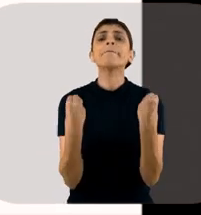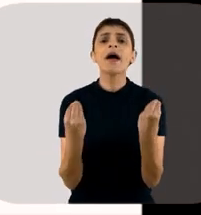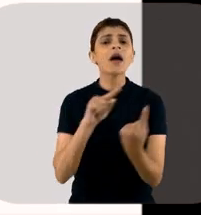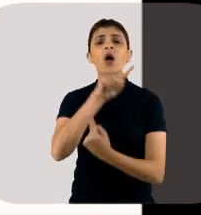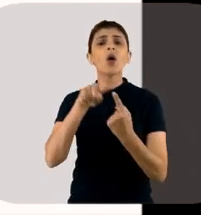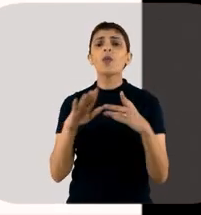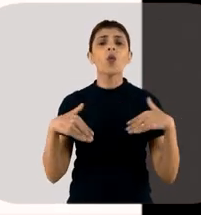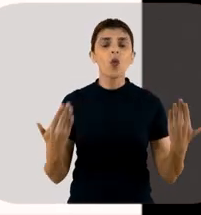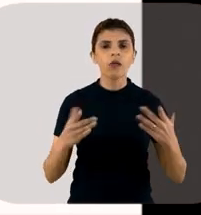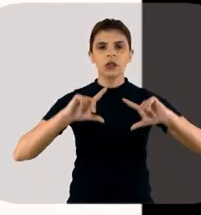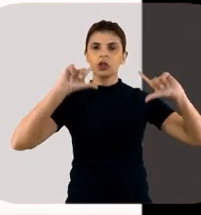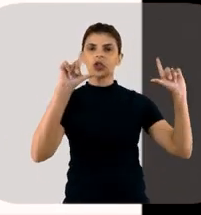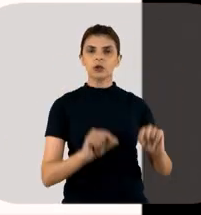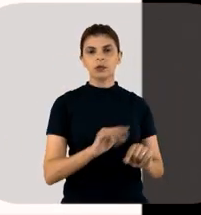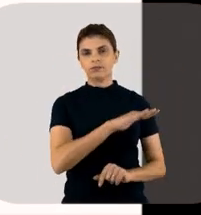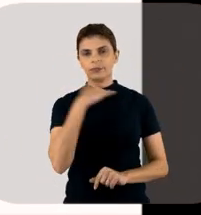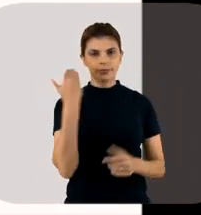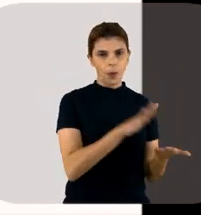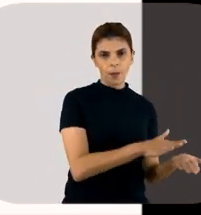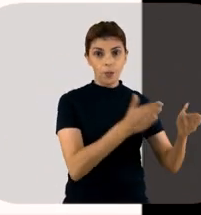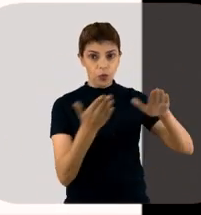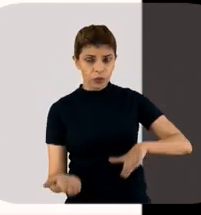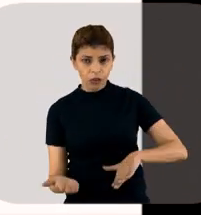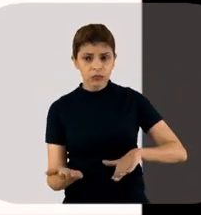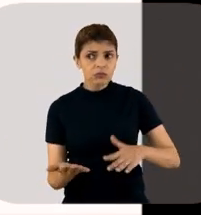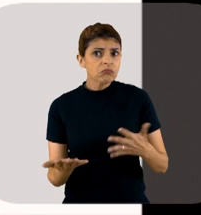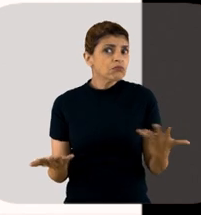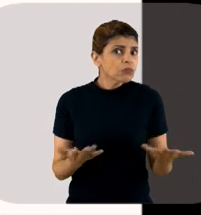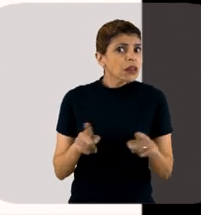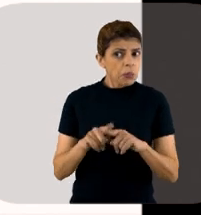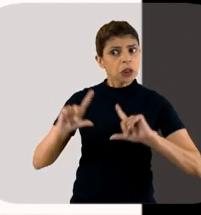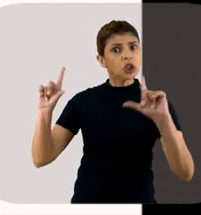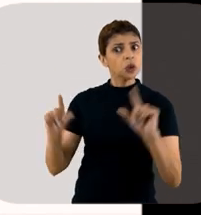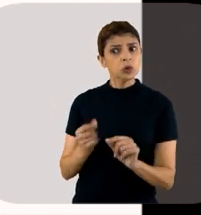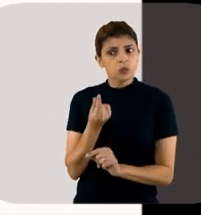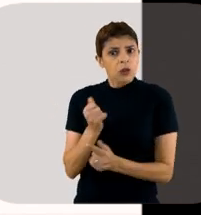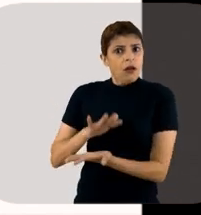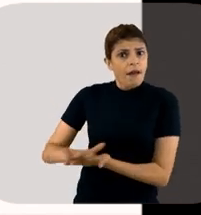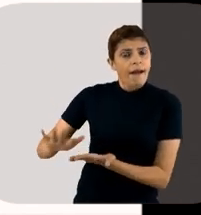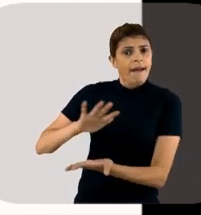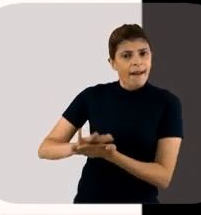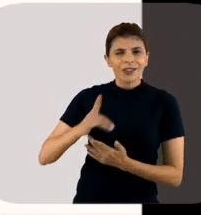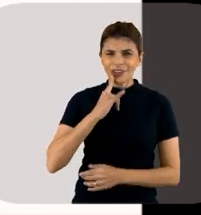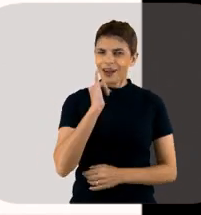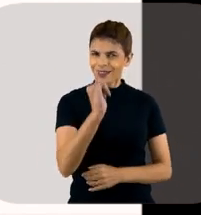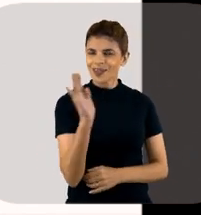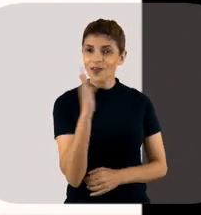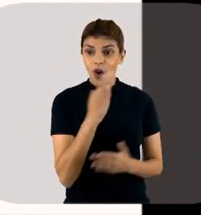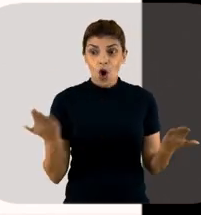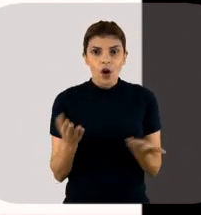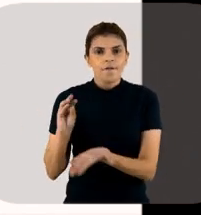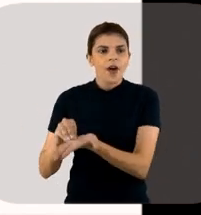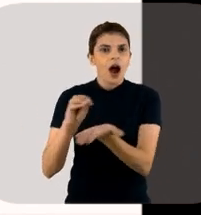para que que a gente quer isso? Para diminuir a mortalidade e, por que não, redução de custo? Uma vez que, como eu falei para os